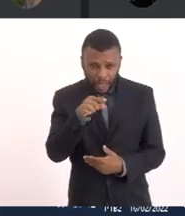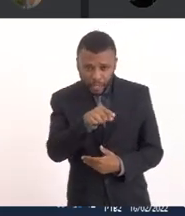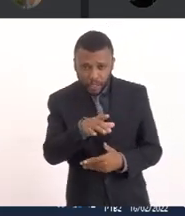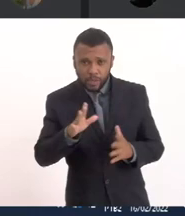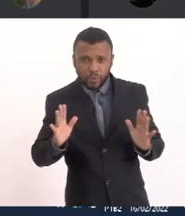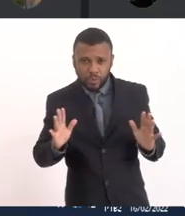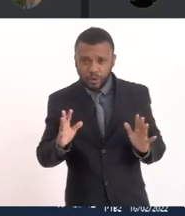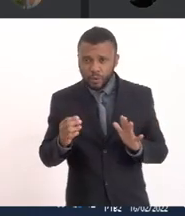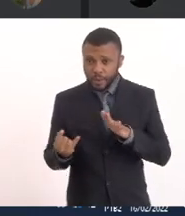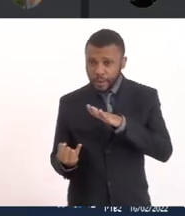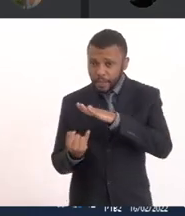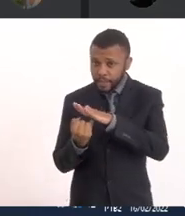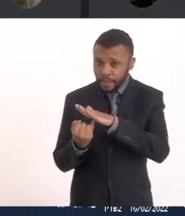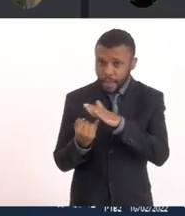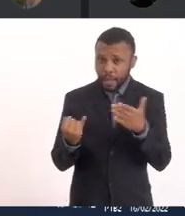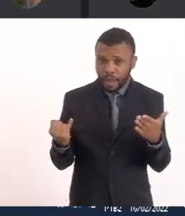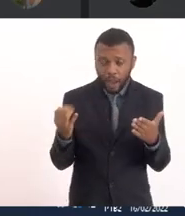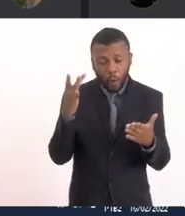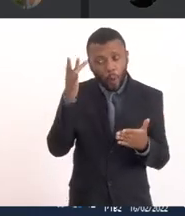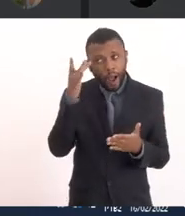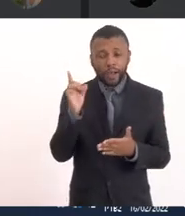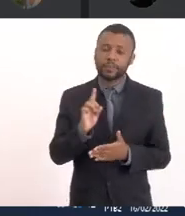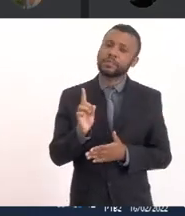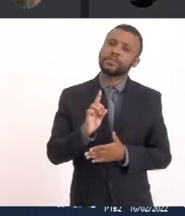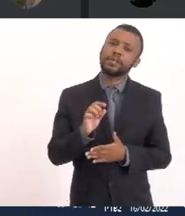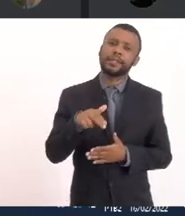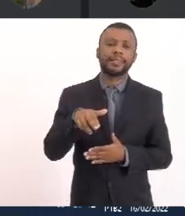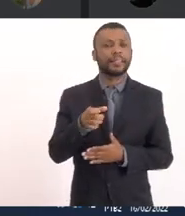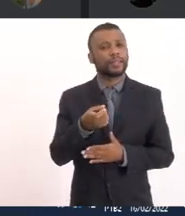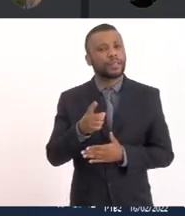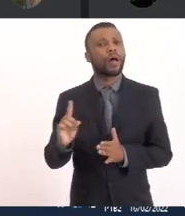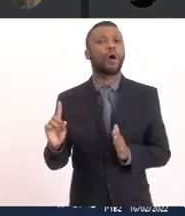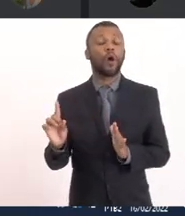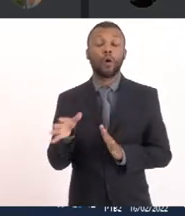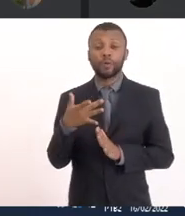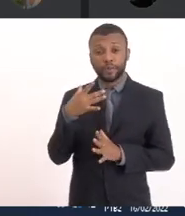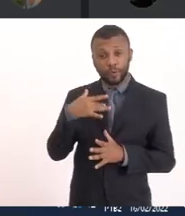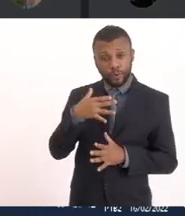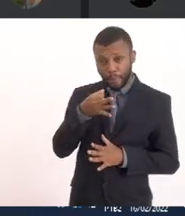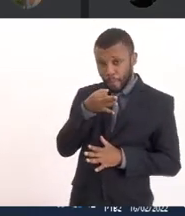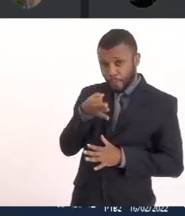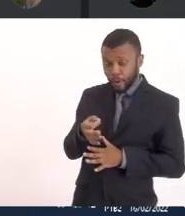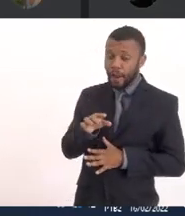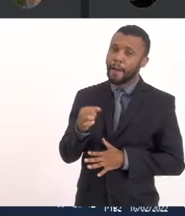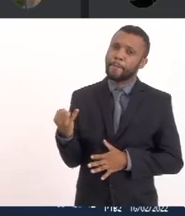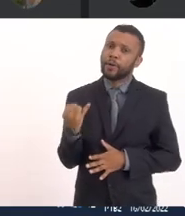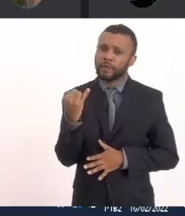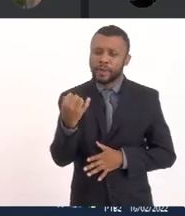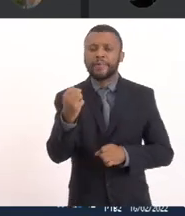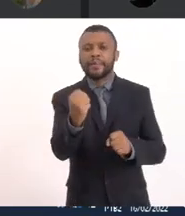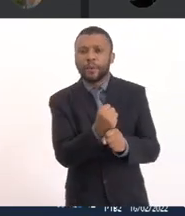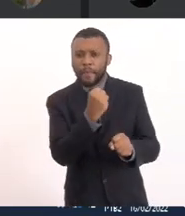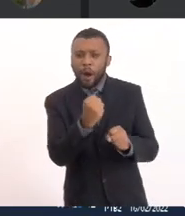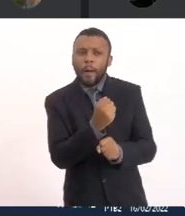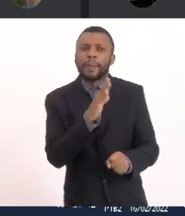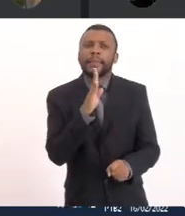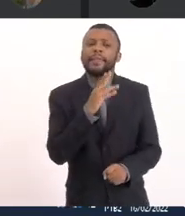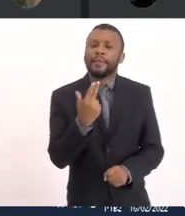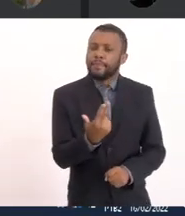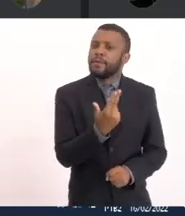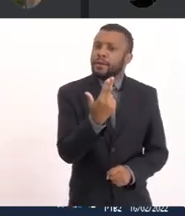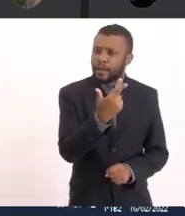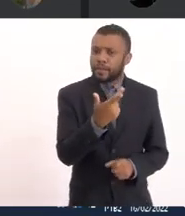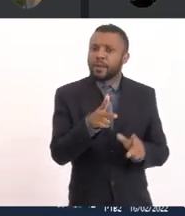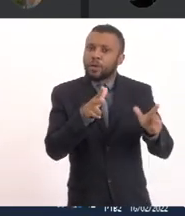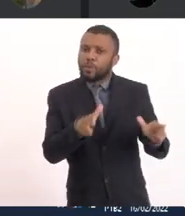isso que o INEA quer Eu acho que não Então nós temos que fazer No meu entender É importante Fazer algumas obras Emergenciais Como o INEA